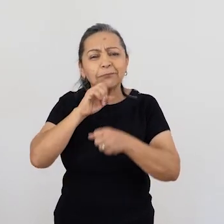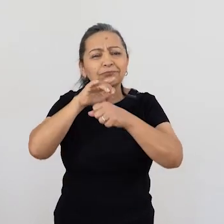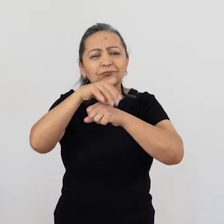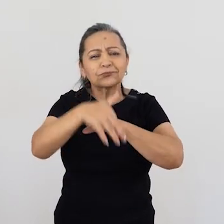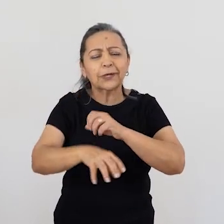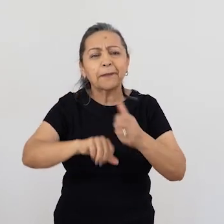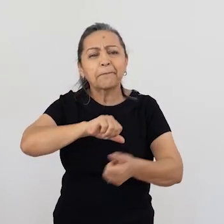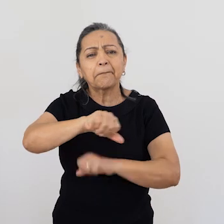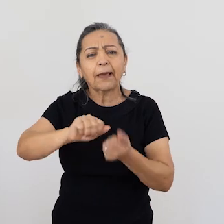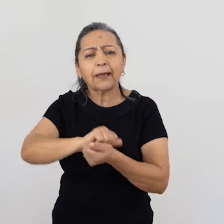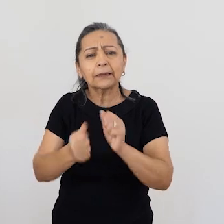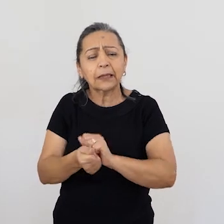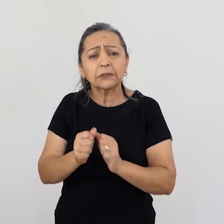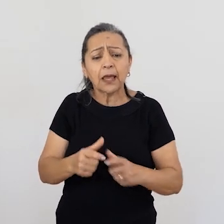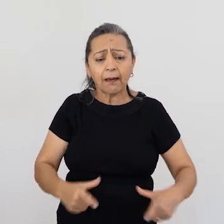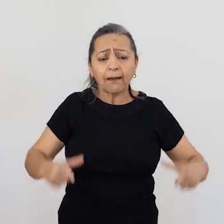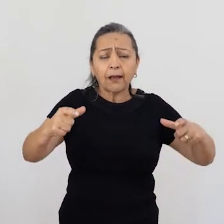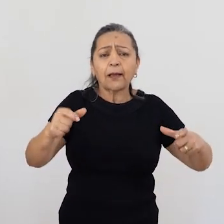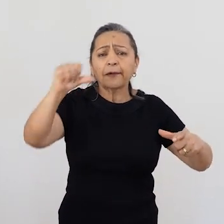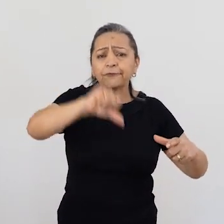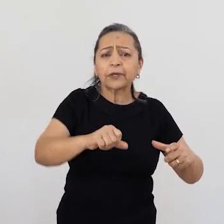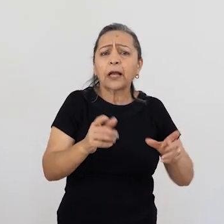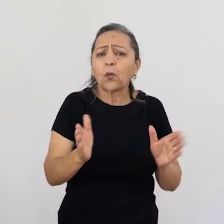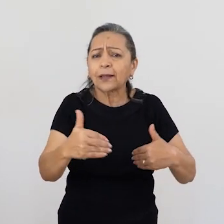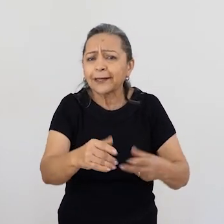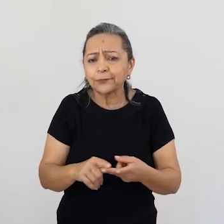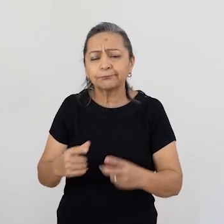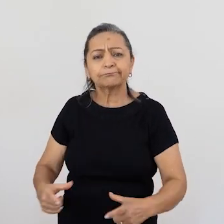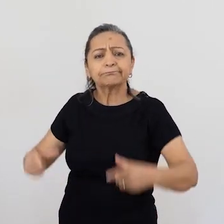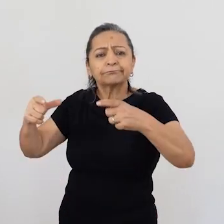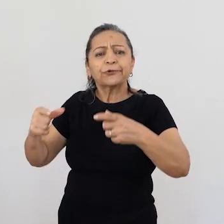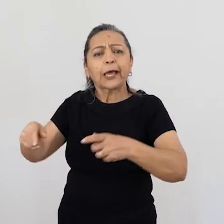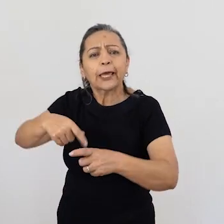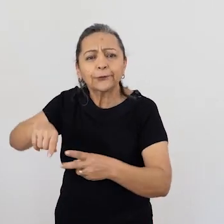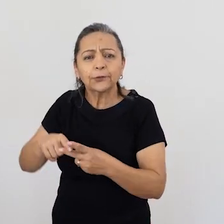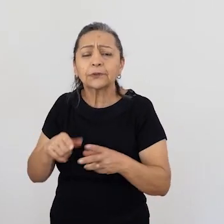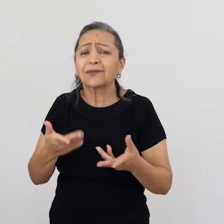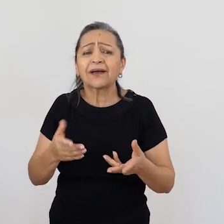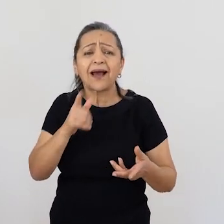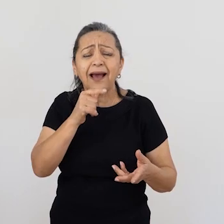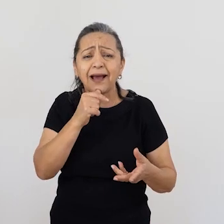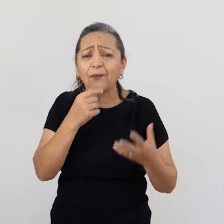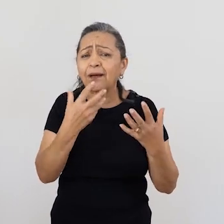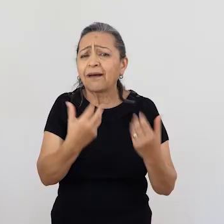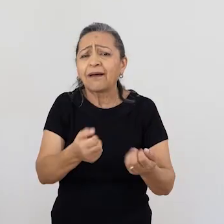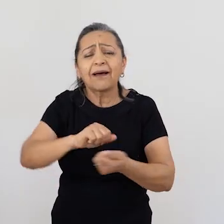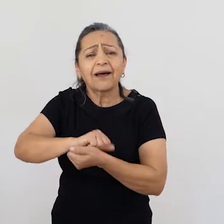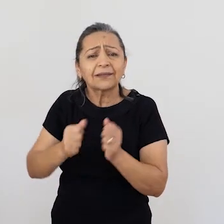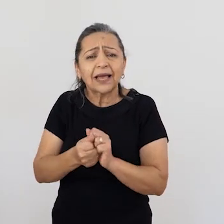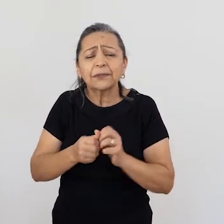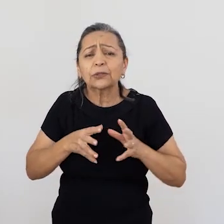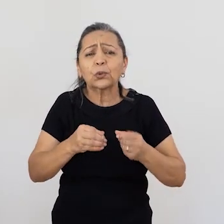da contemplação da água, você vê a água, é um elemento que ela se molda. Você coloca ela num vaso quadradinho, ela fica quadradinha.